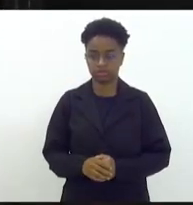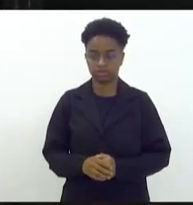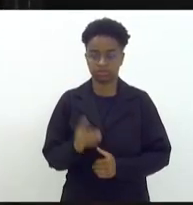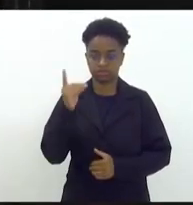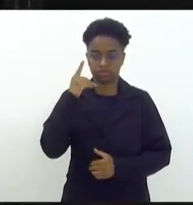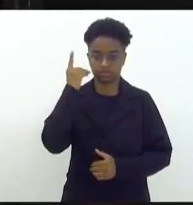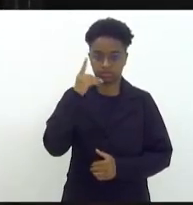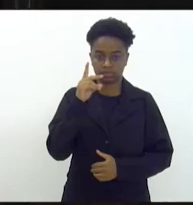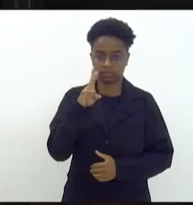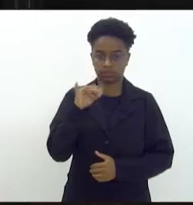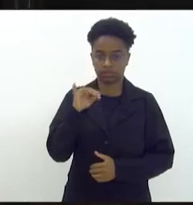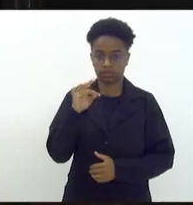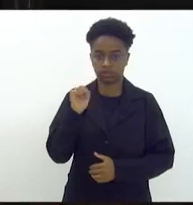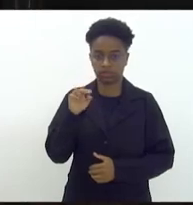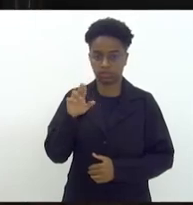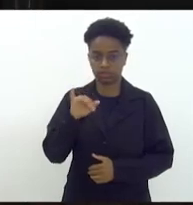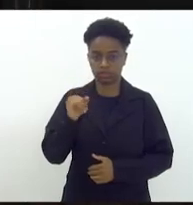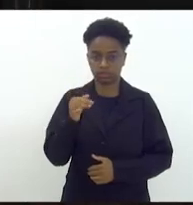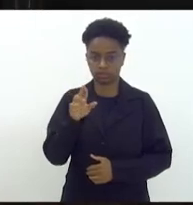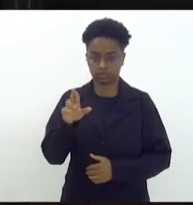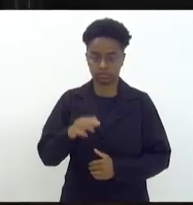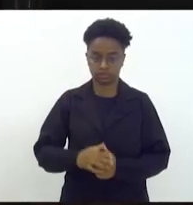Deputado Vitor Júnior.